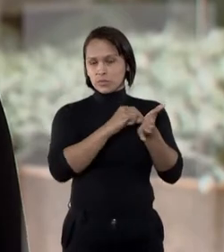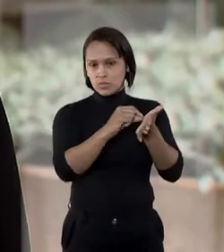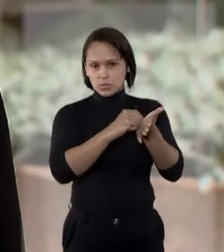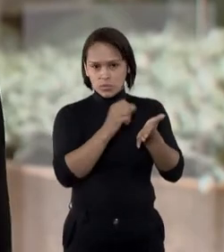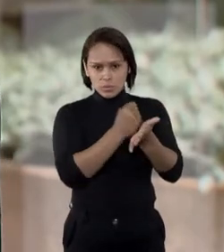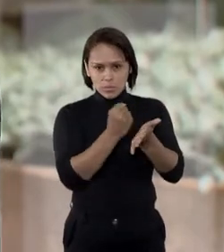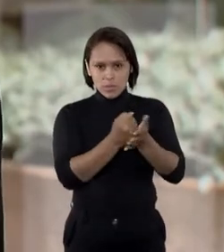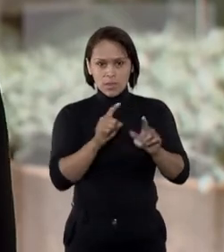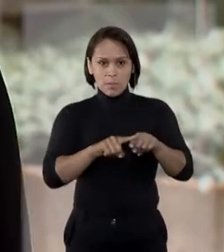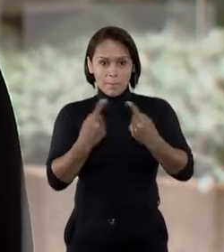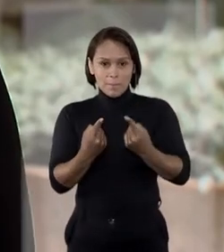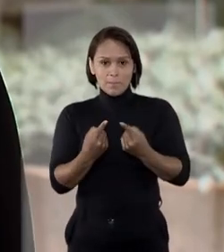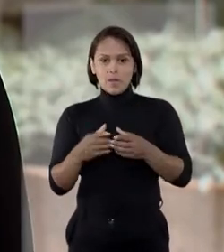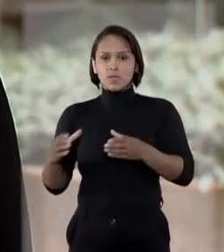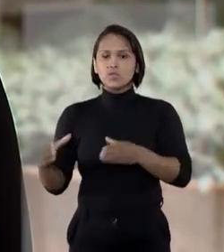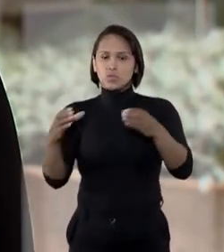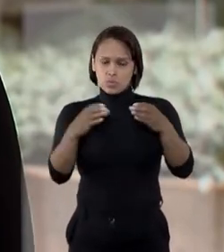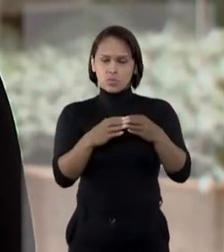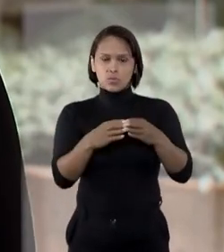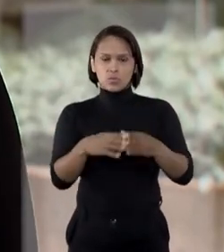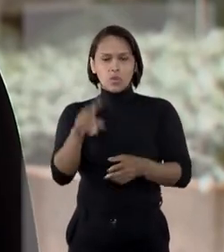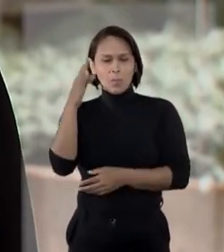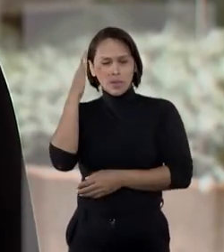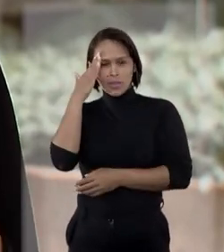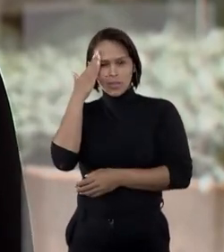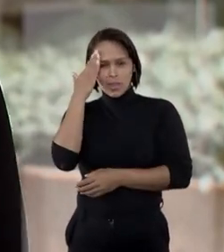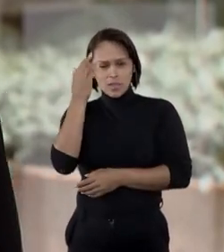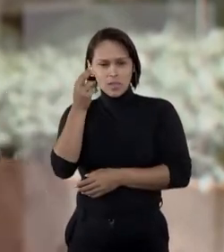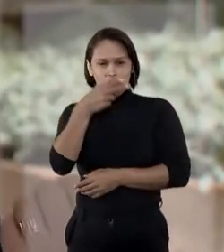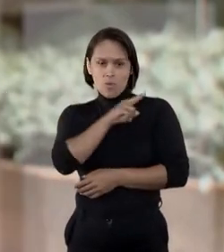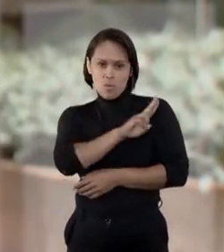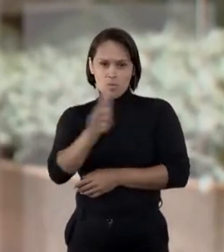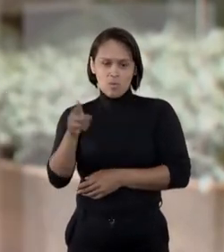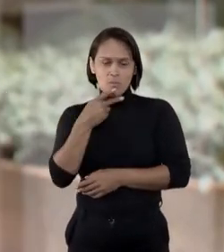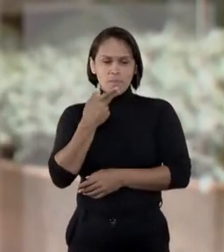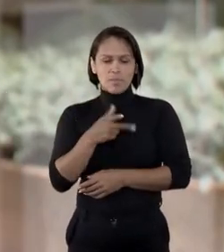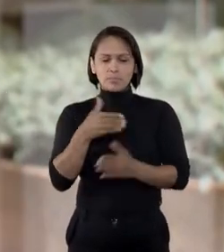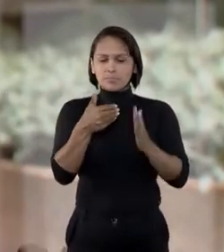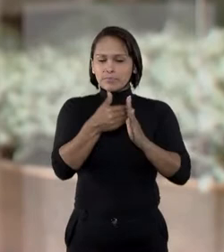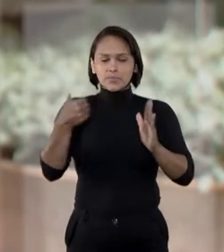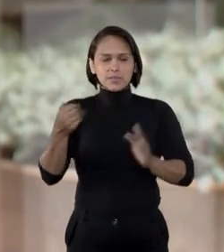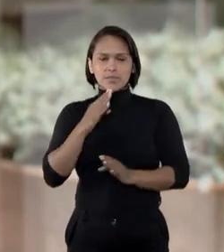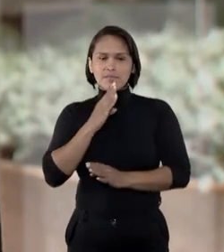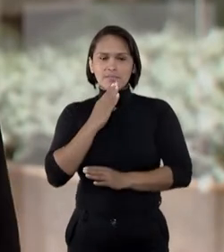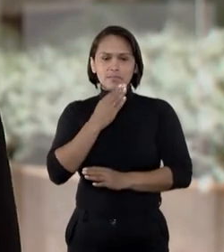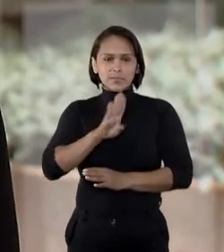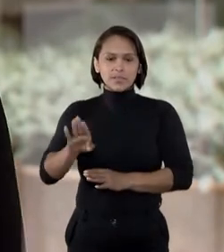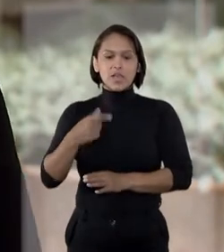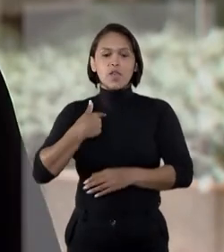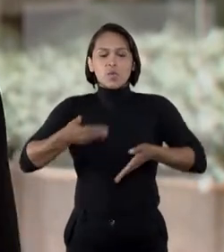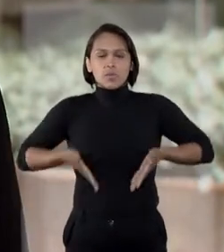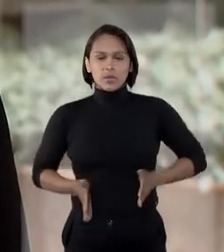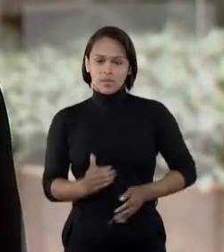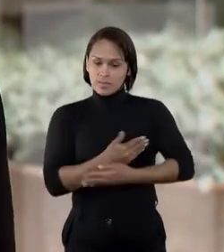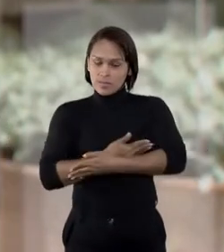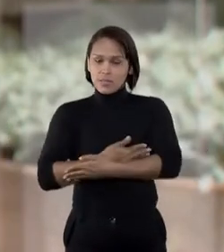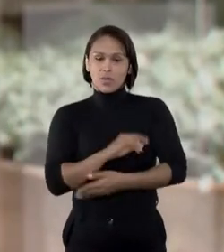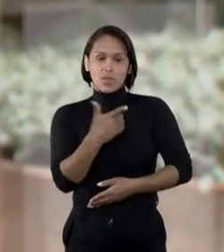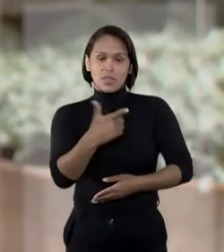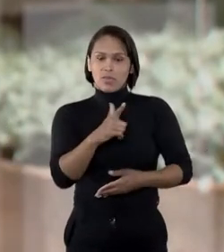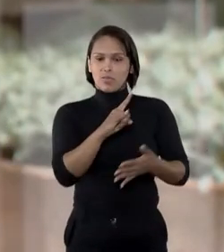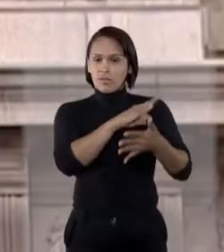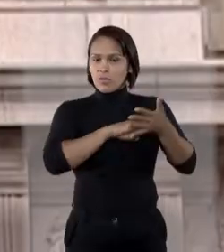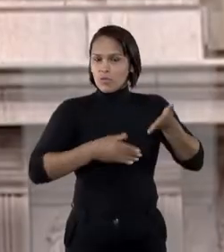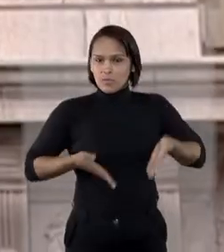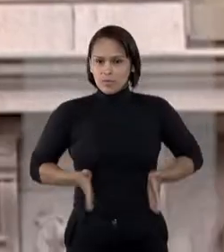destituição. Porém, a turma considerou que o homem era desconhecido na época do nascimento da criança tanto que não está no registro